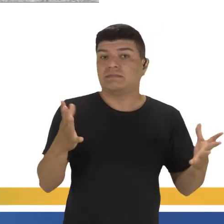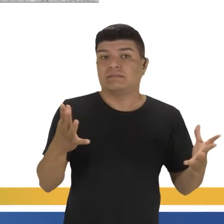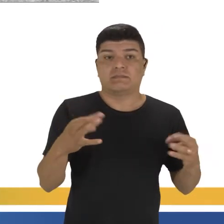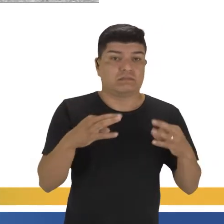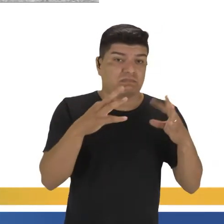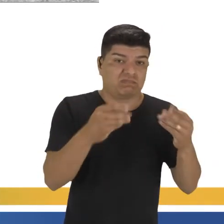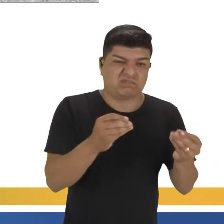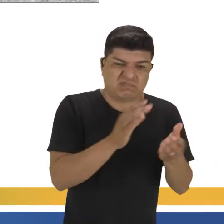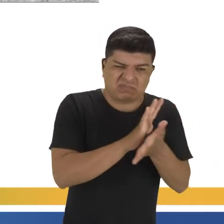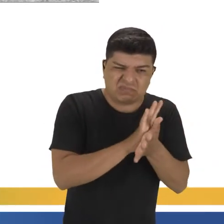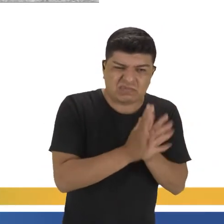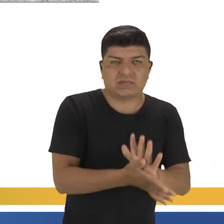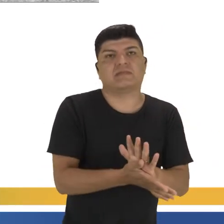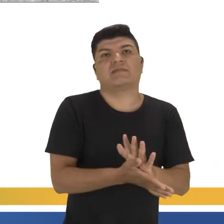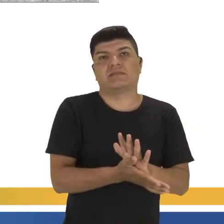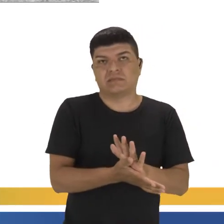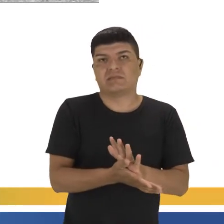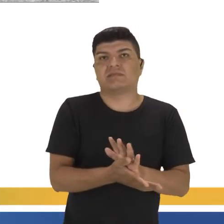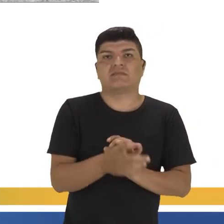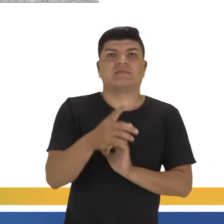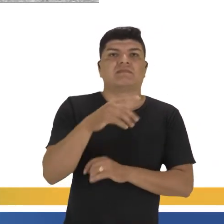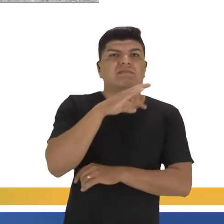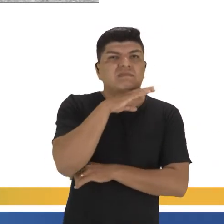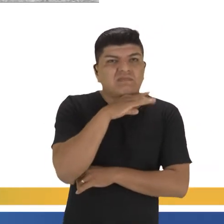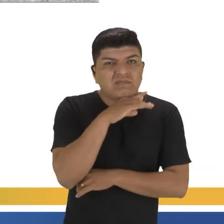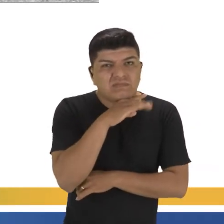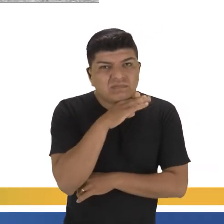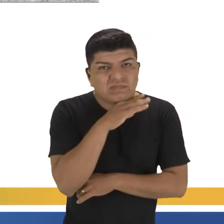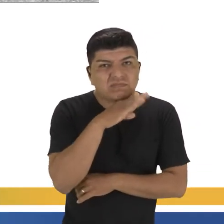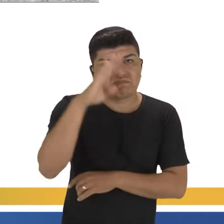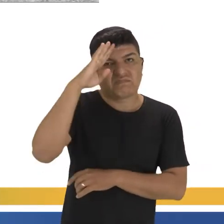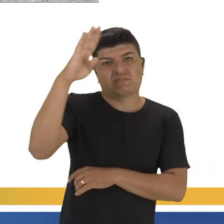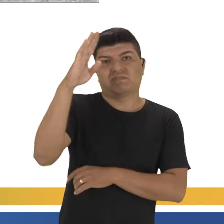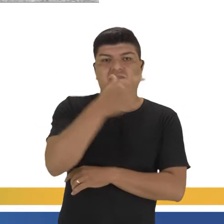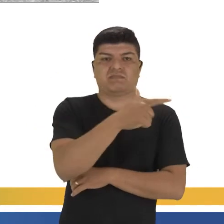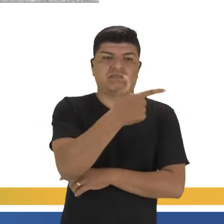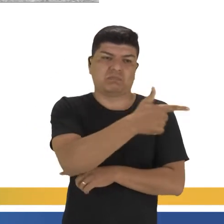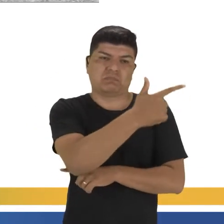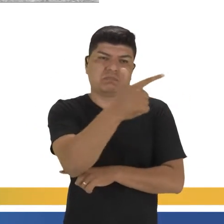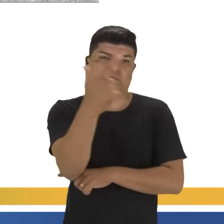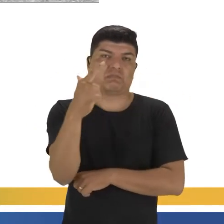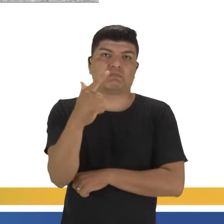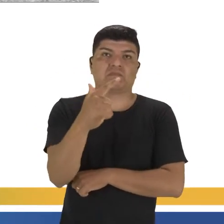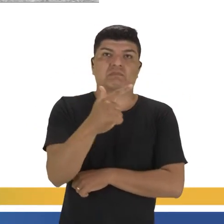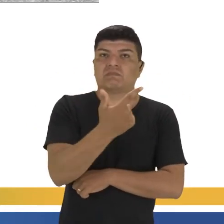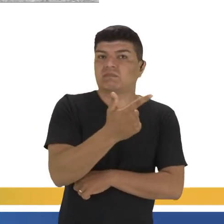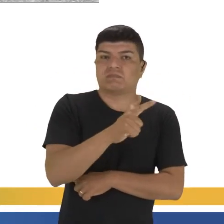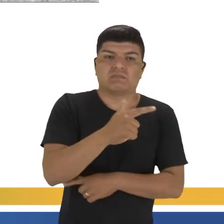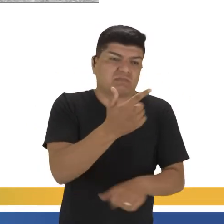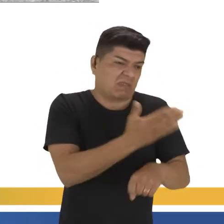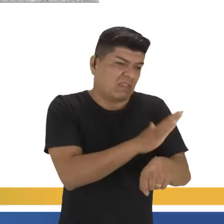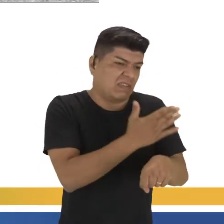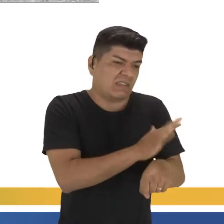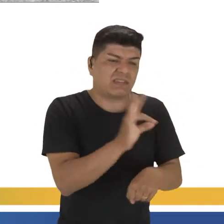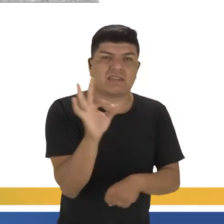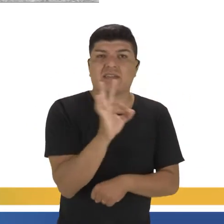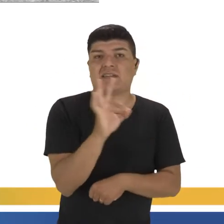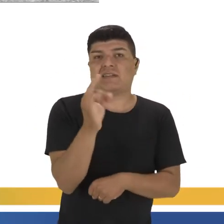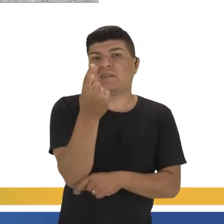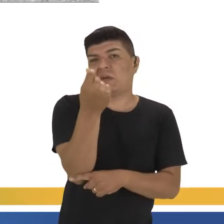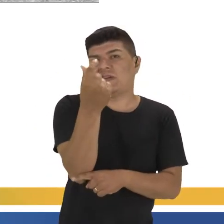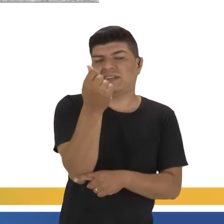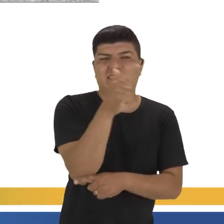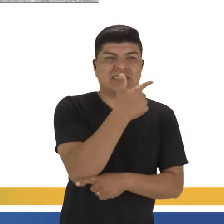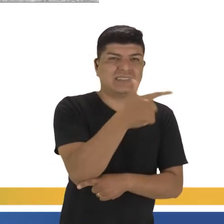totalmente desfacelado, estava em uma condição ruim de exército. Não tinha armas, não tinha condição de treinamento, não